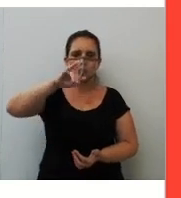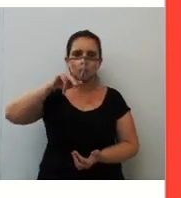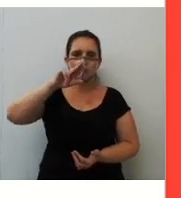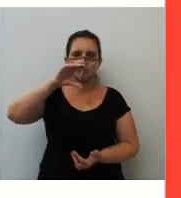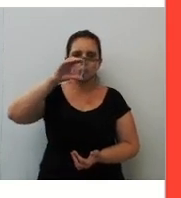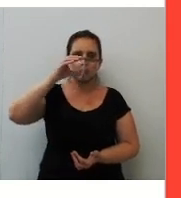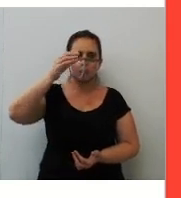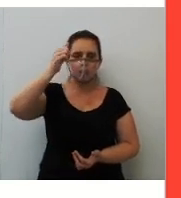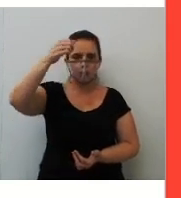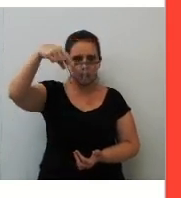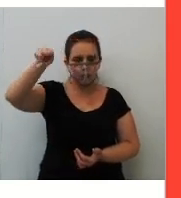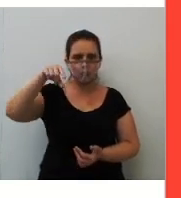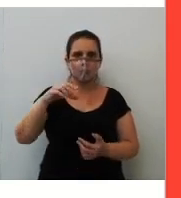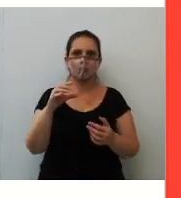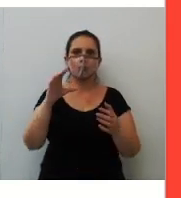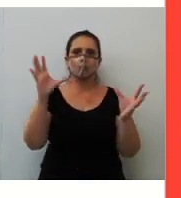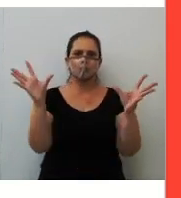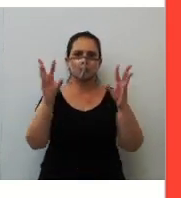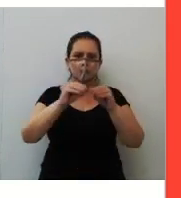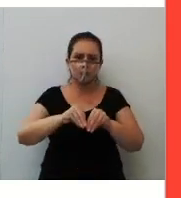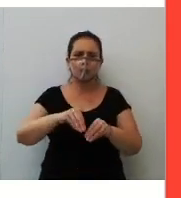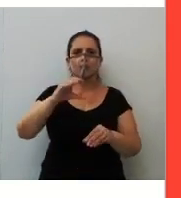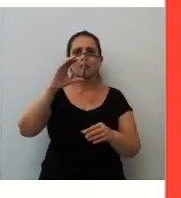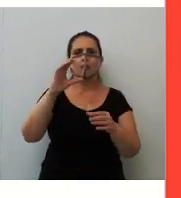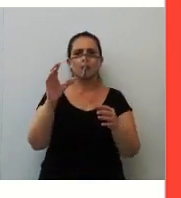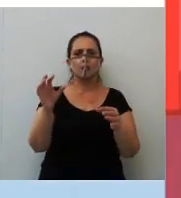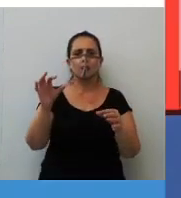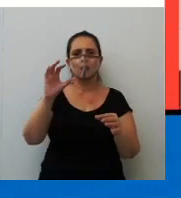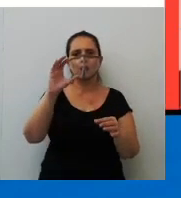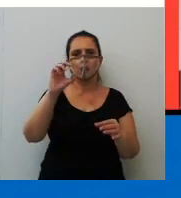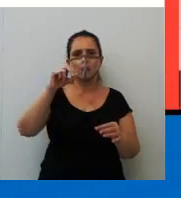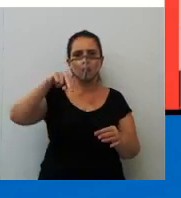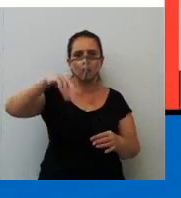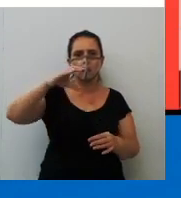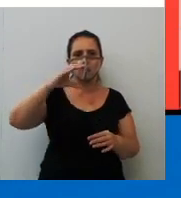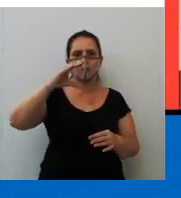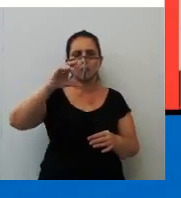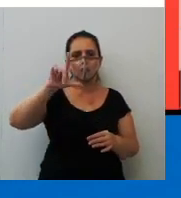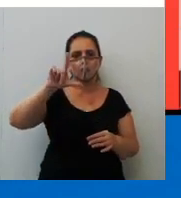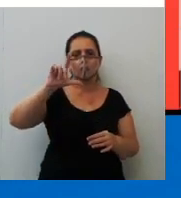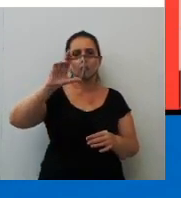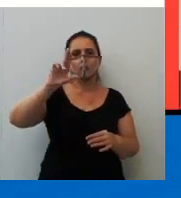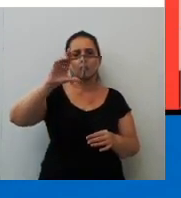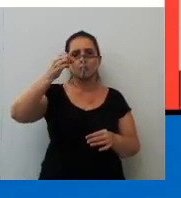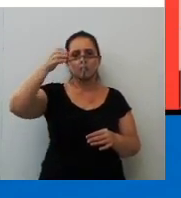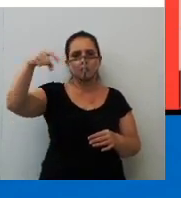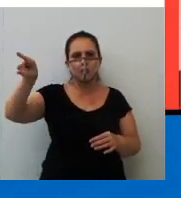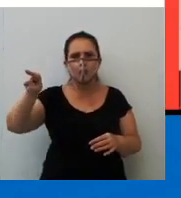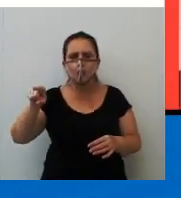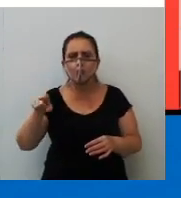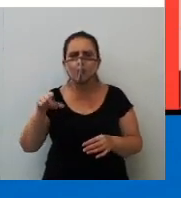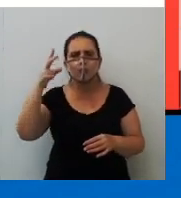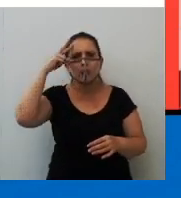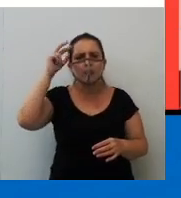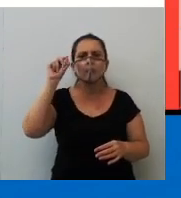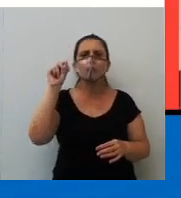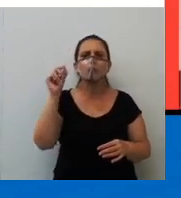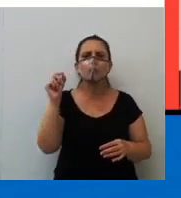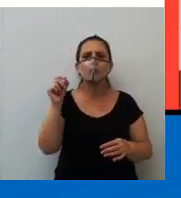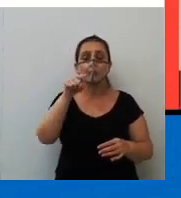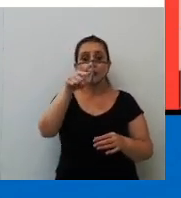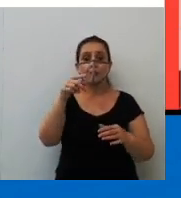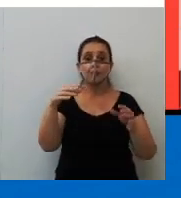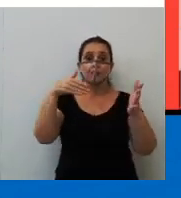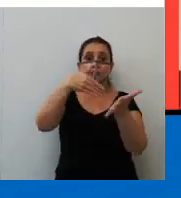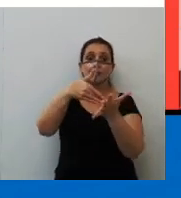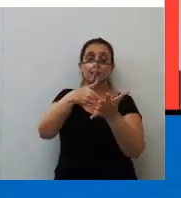Conjunções conclusivas. O próprio nome tá dizendo a ideia de conclusão. E a ideia de conclusão lembra o quê? A conclusão do